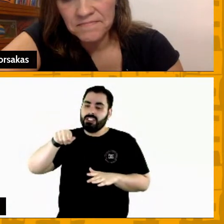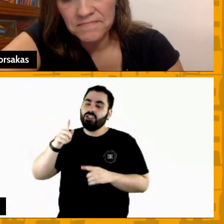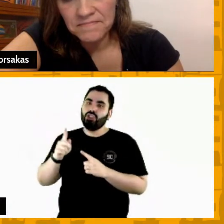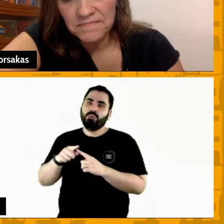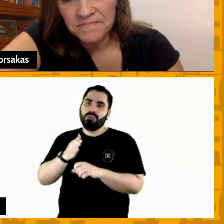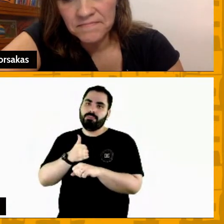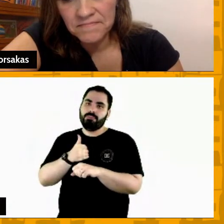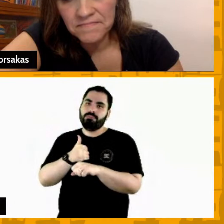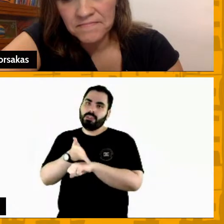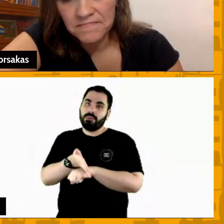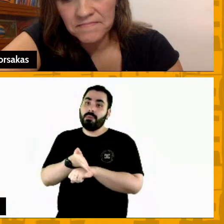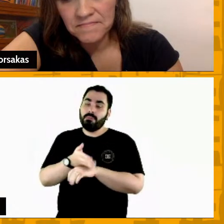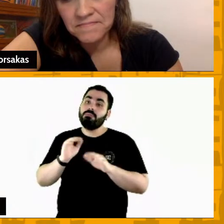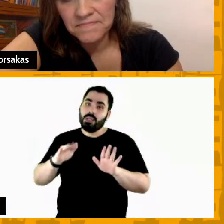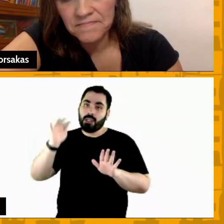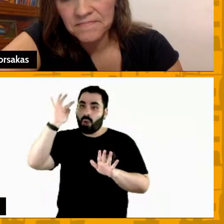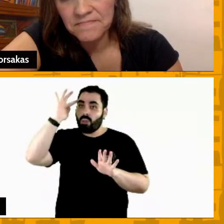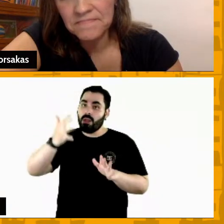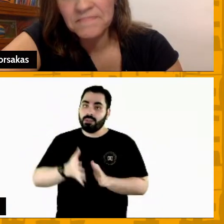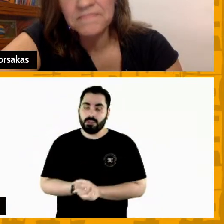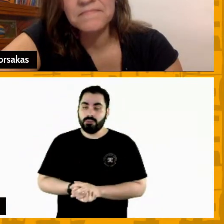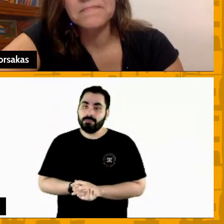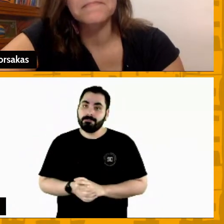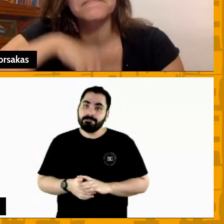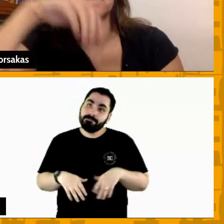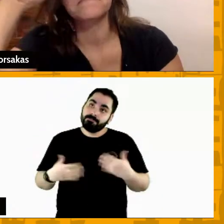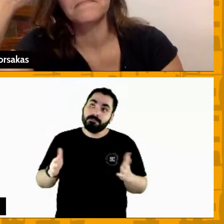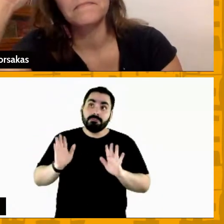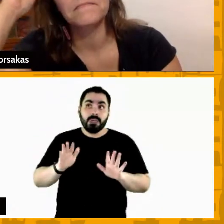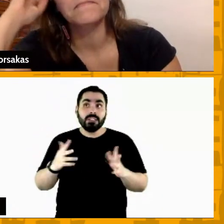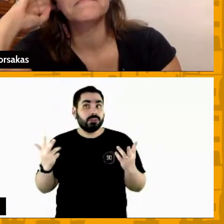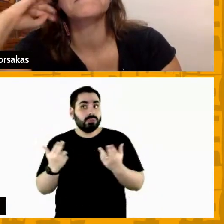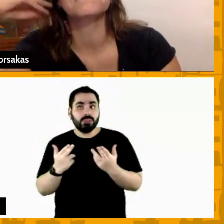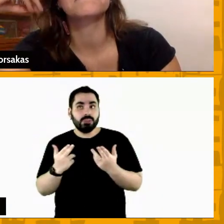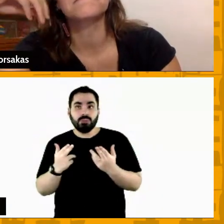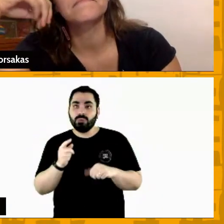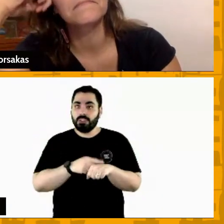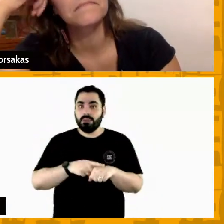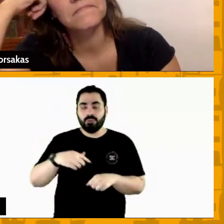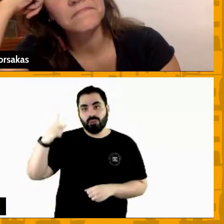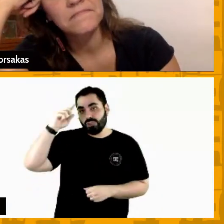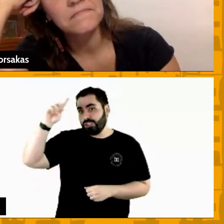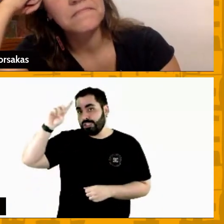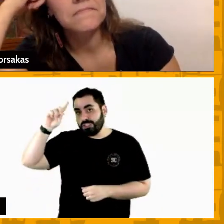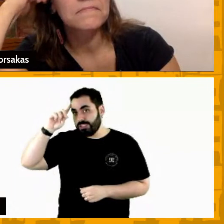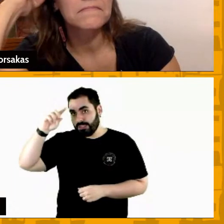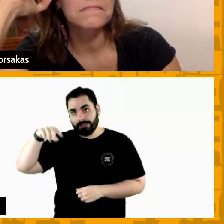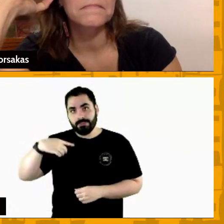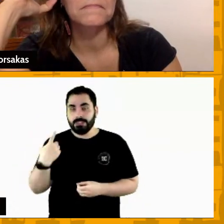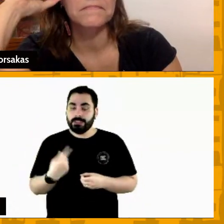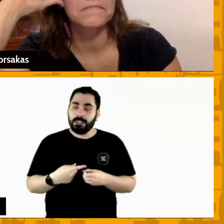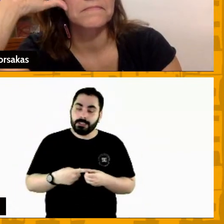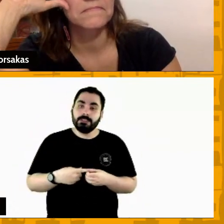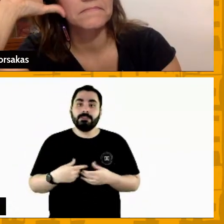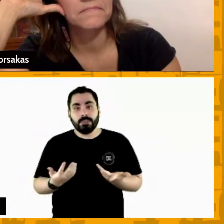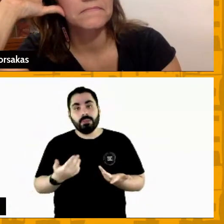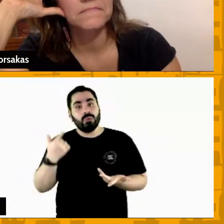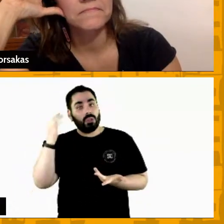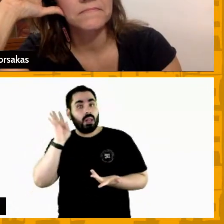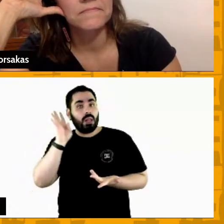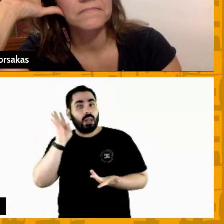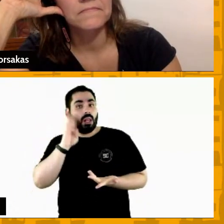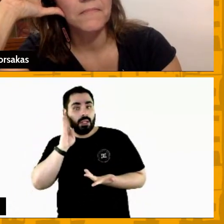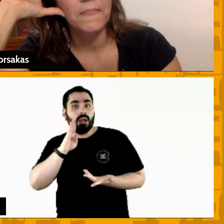mas ao mesmo tempo dia a dia na cidade quando você é acessível né eu acho que é muito bacana porque você tem esse